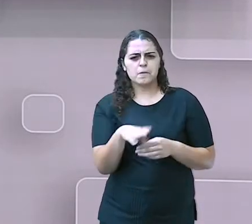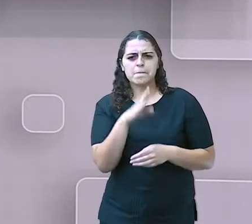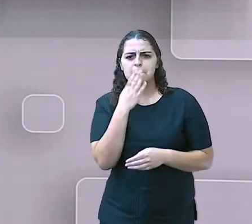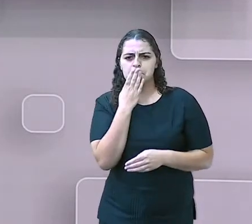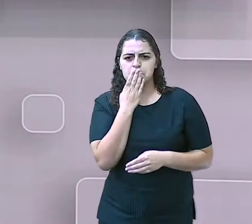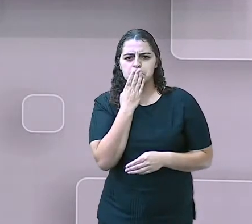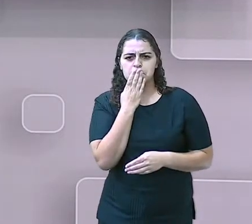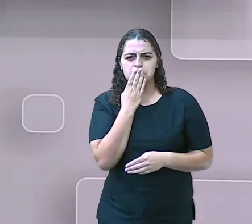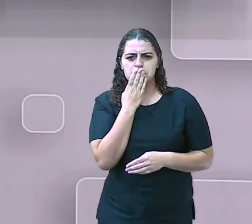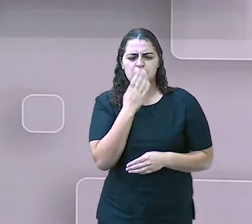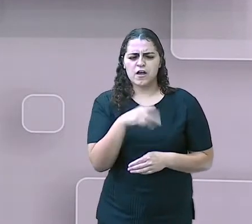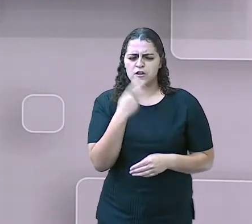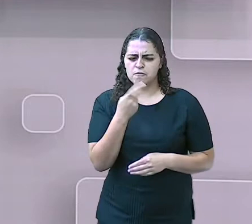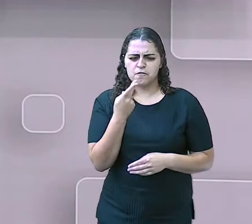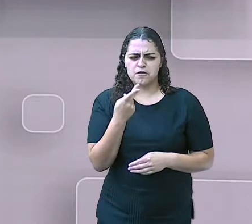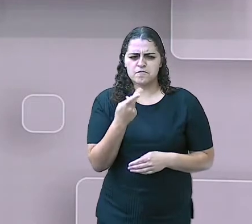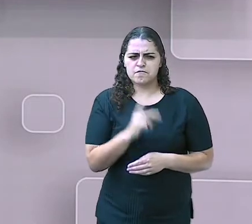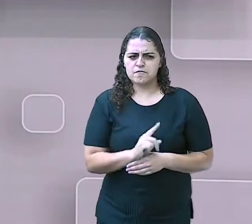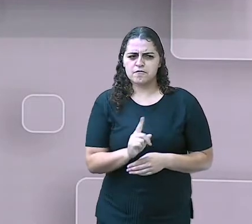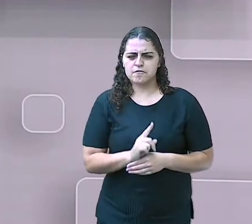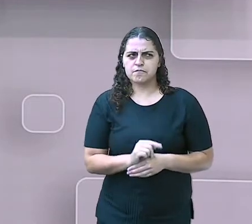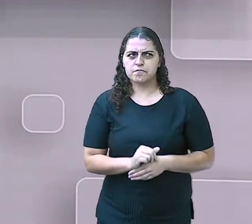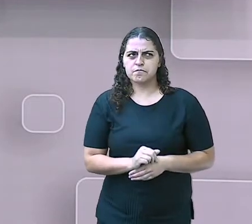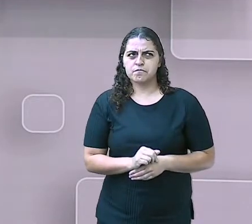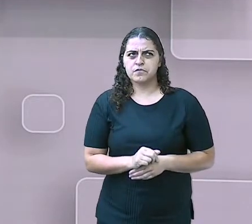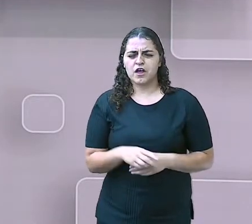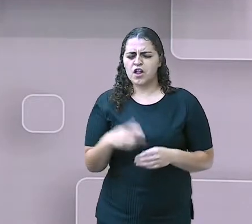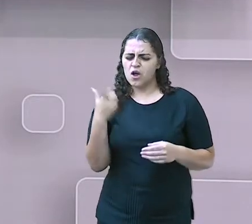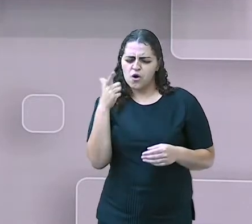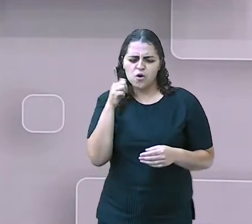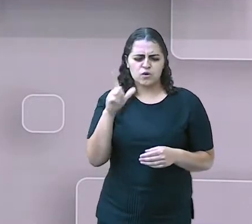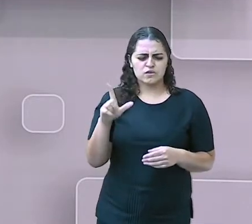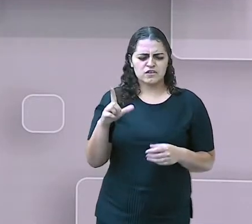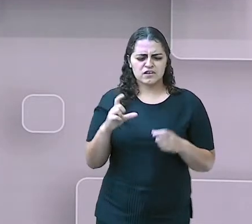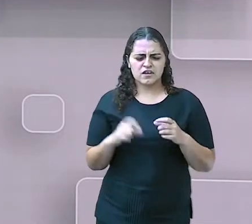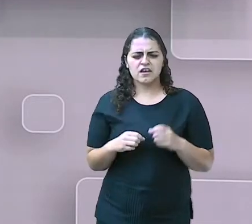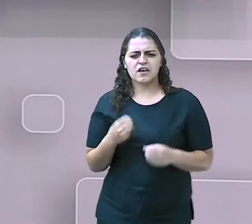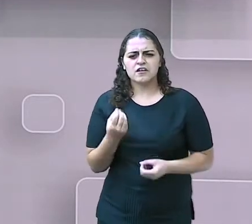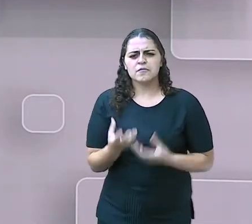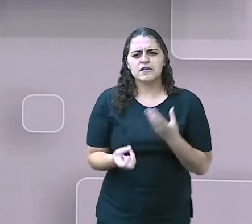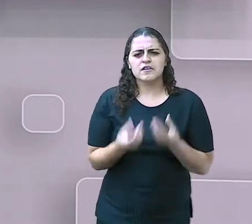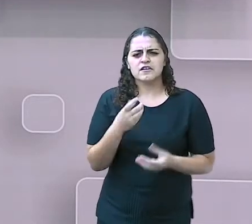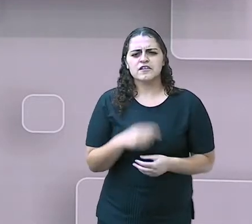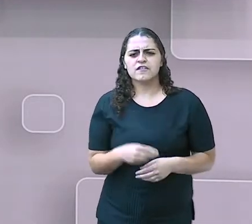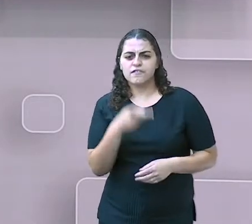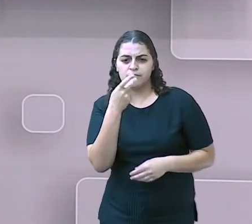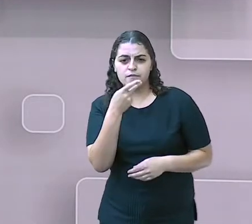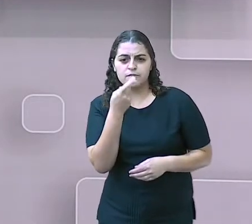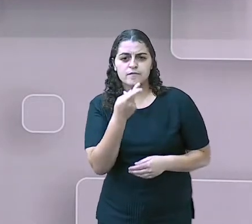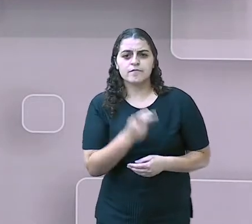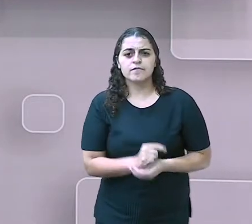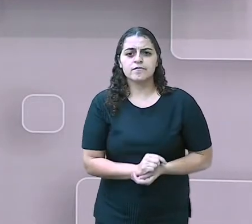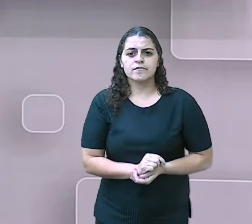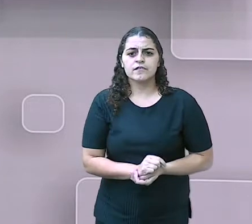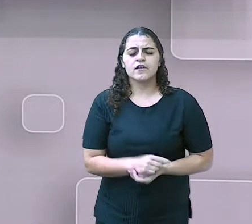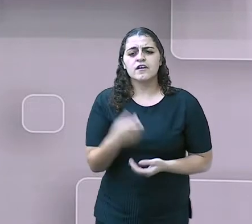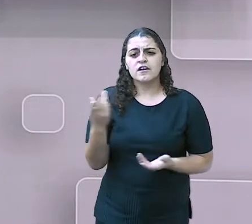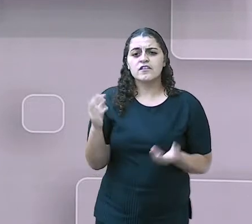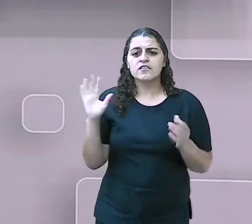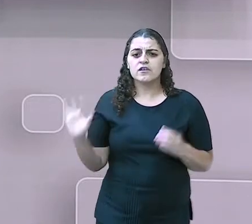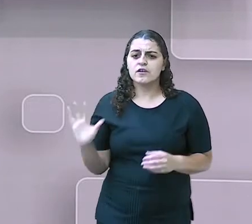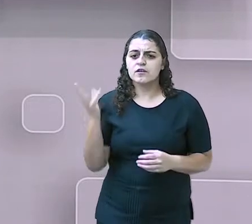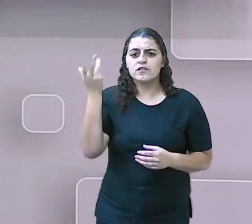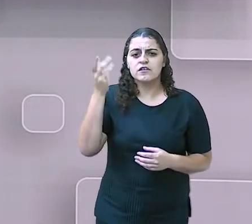então ela não fala, ela não consegue se expressar aí verbalmente, será que é isso que